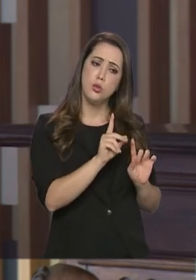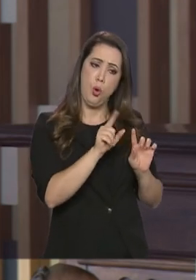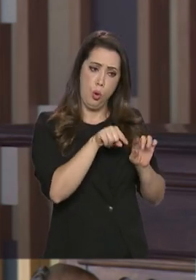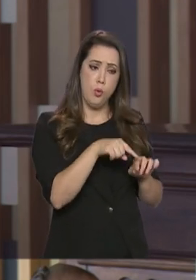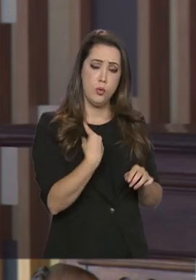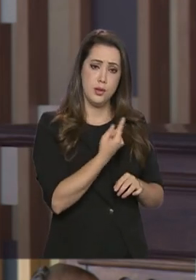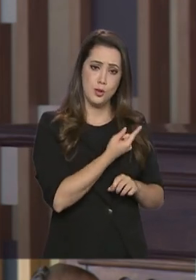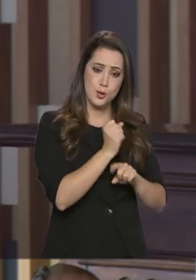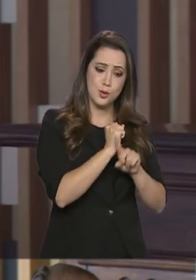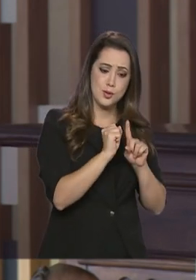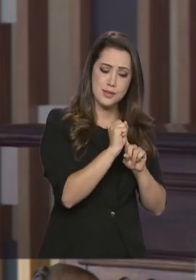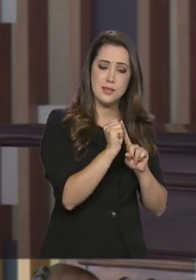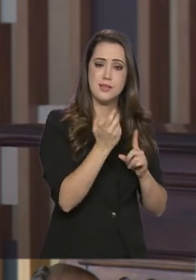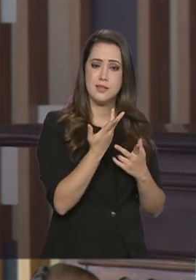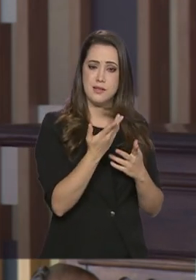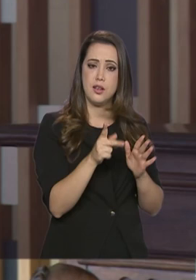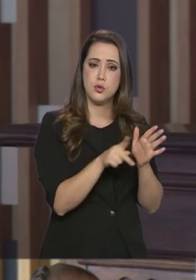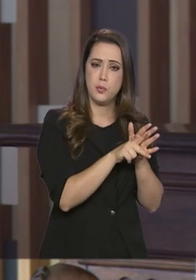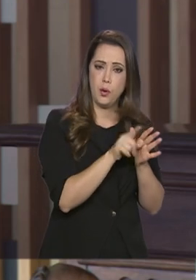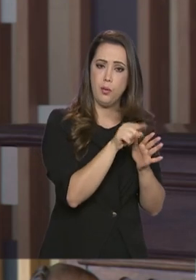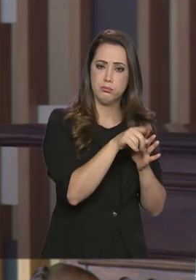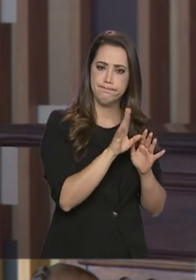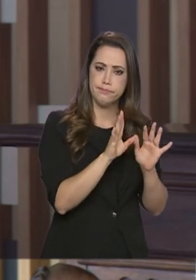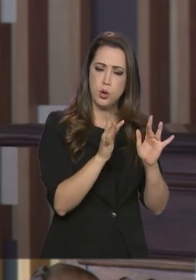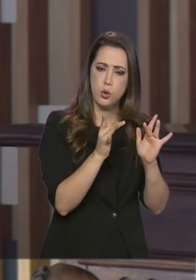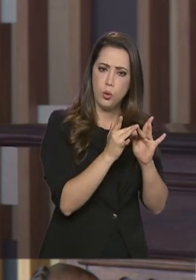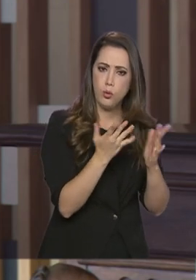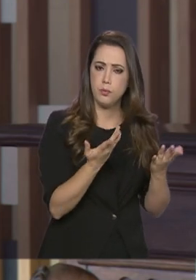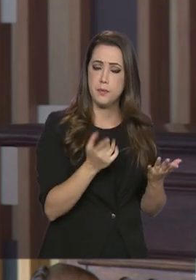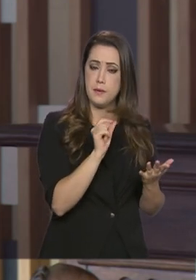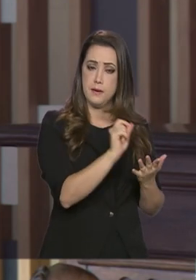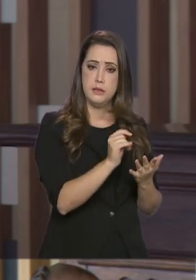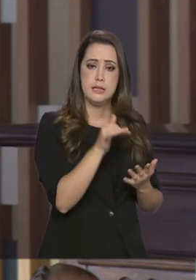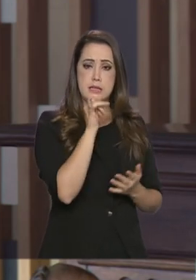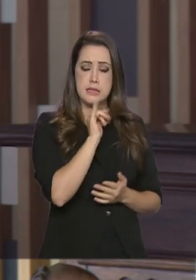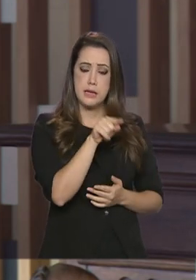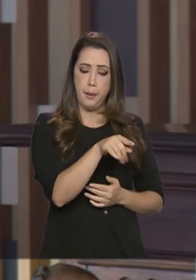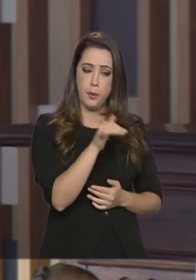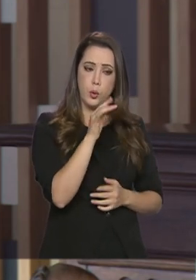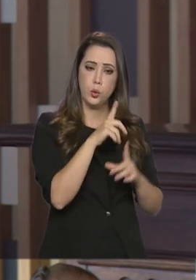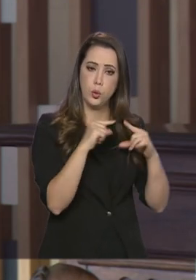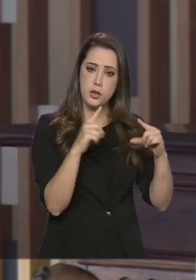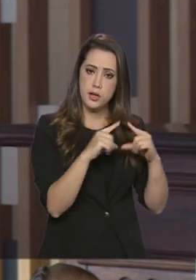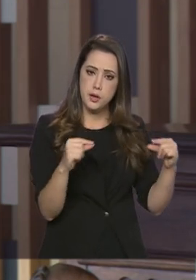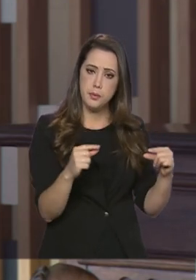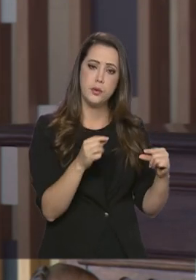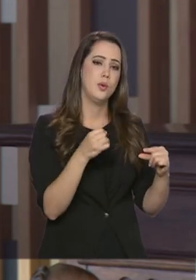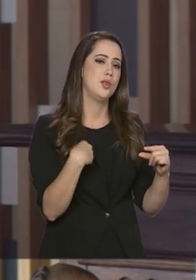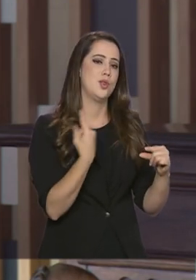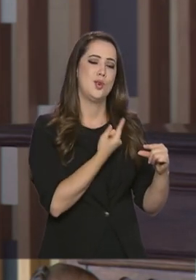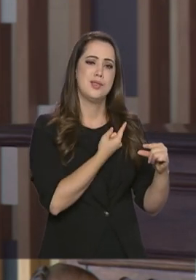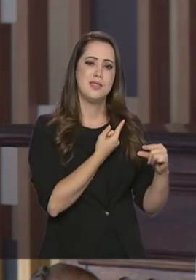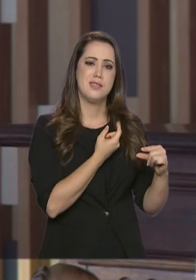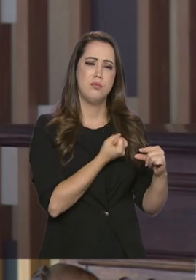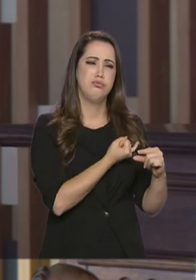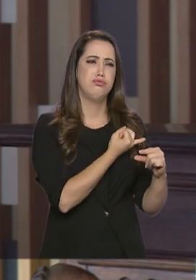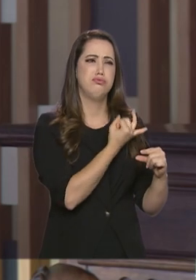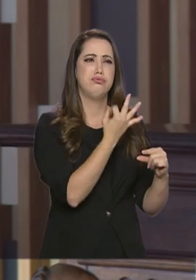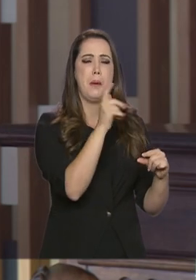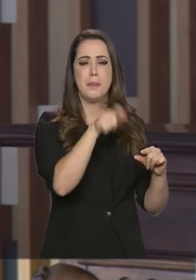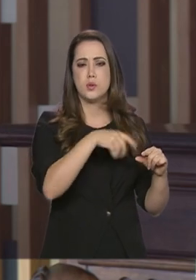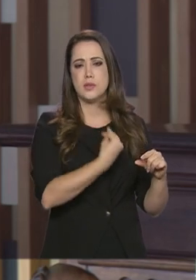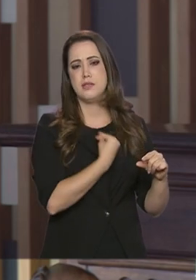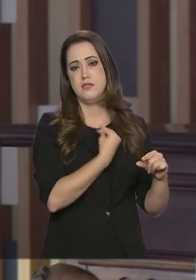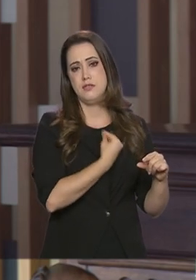sociedade brasileira. Isso é muito claro no Líbano, um país tão caro a nós, por causa da imensa comunidade libanesa no